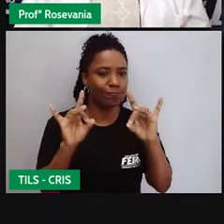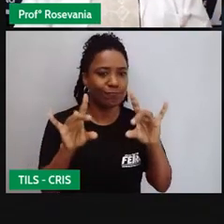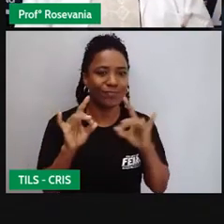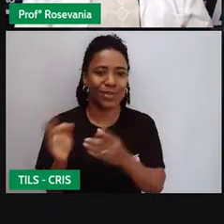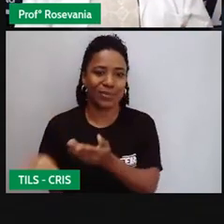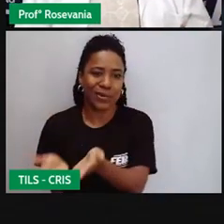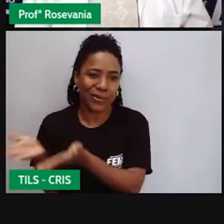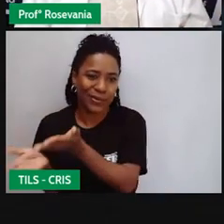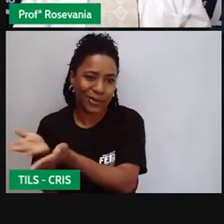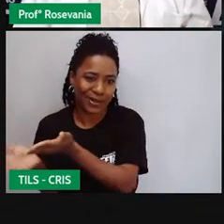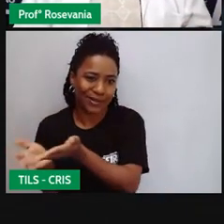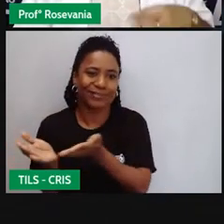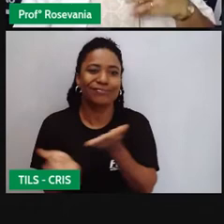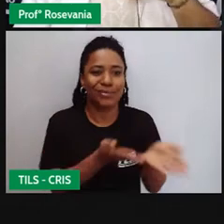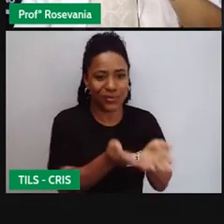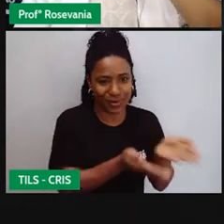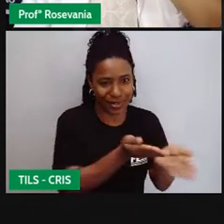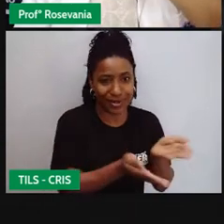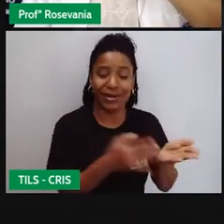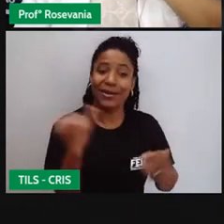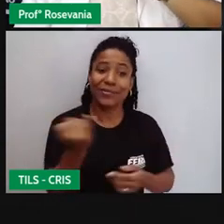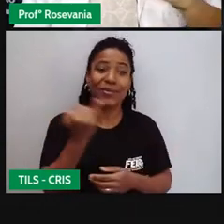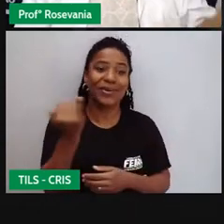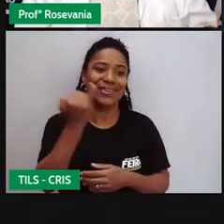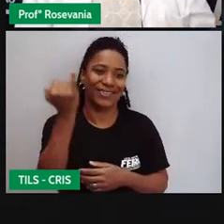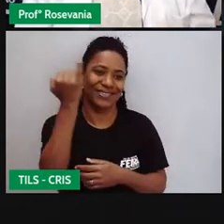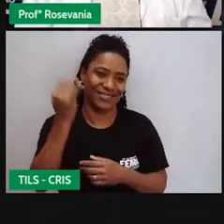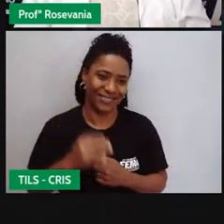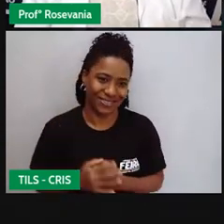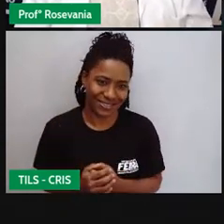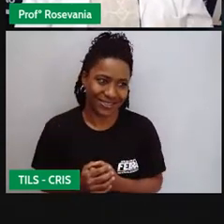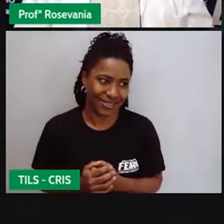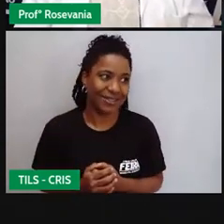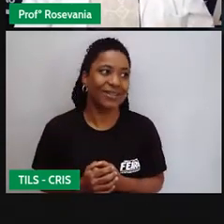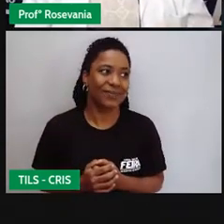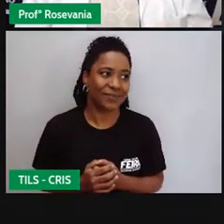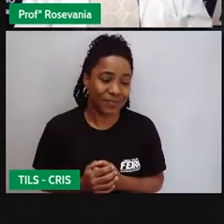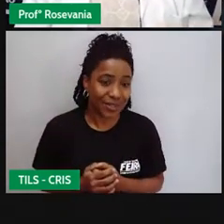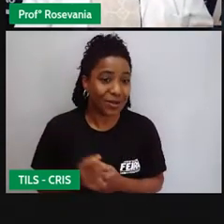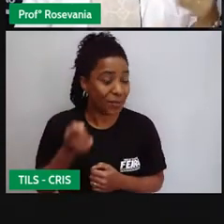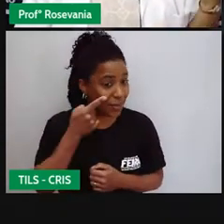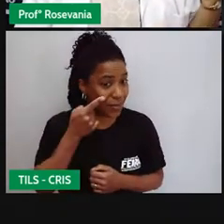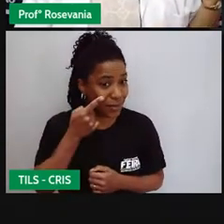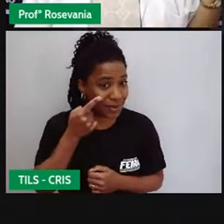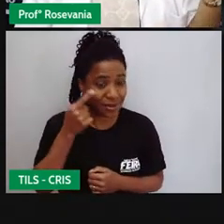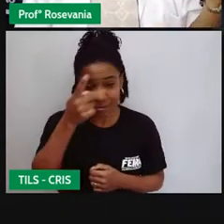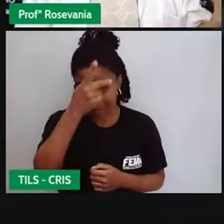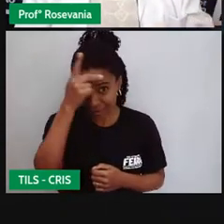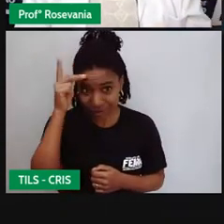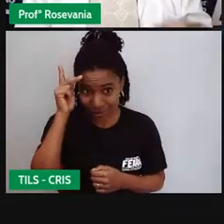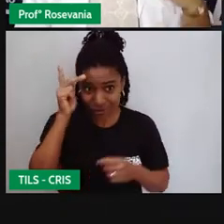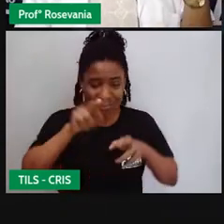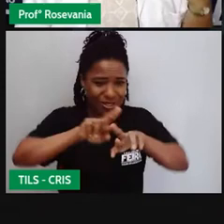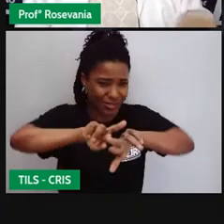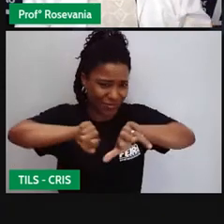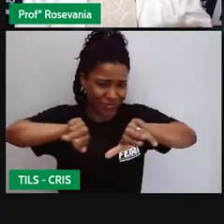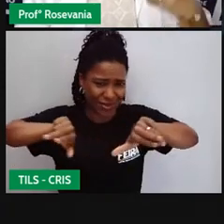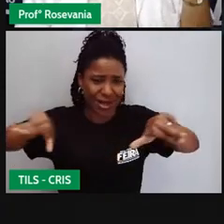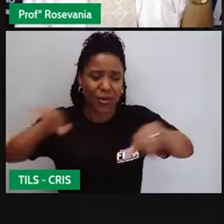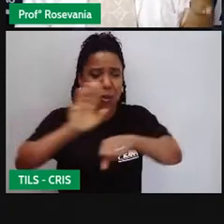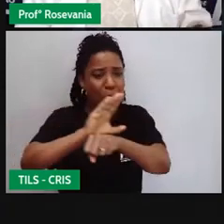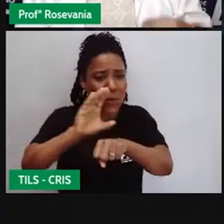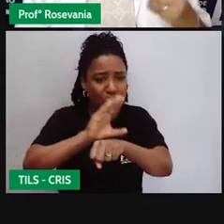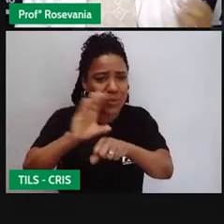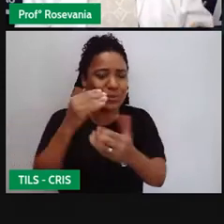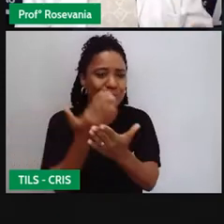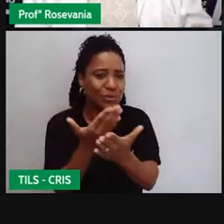cuidar dessa produção. Então, vão envolver aí uma série de pessoas que fizeram cursos, que estudaram,